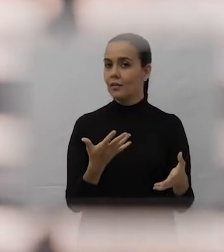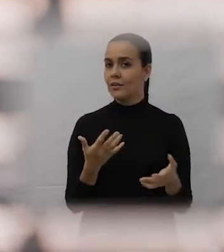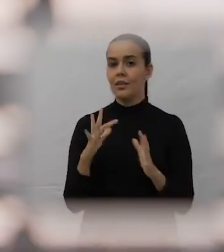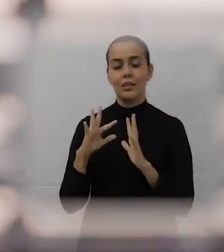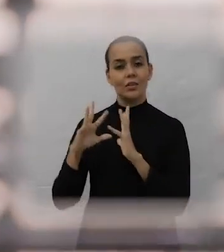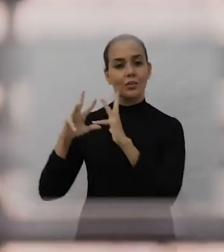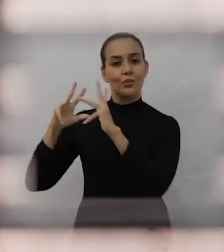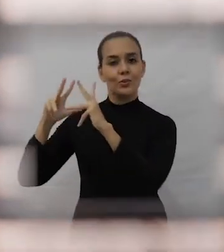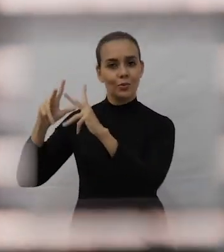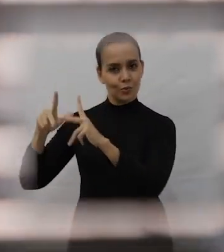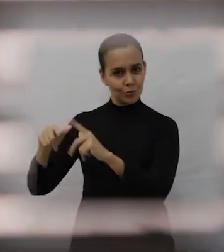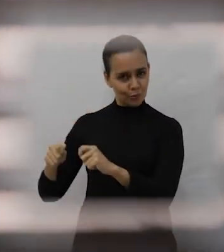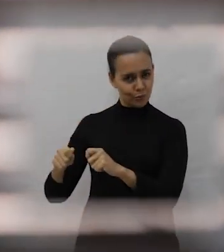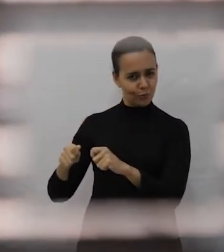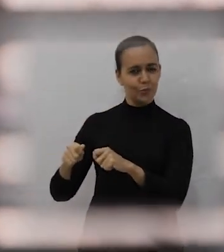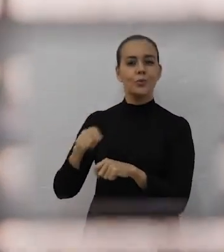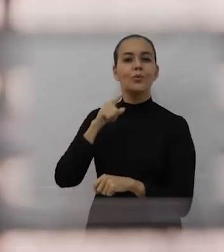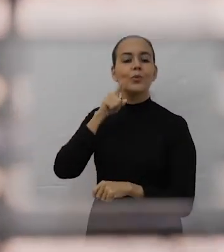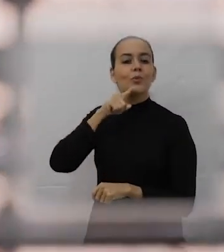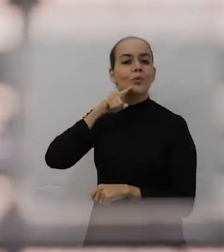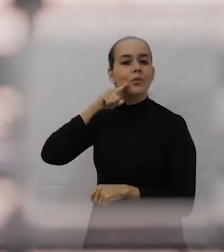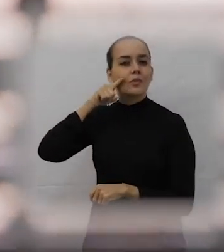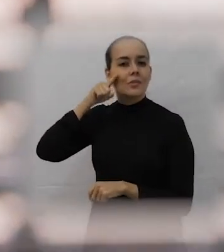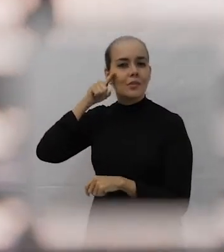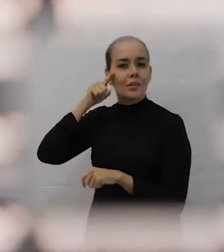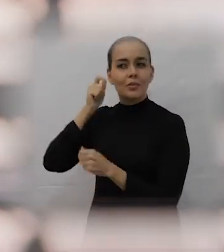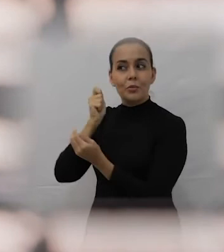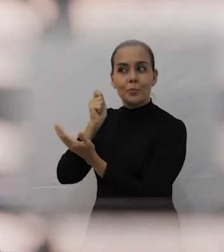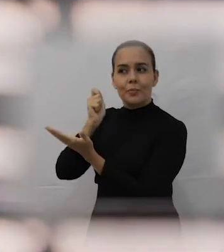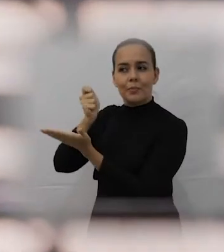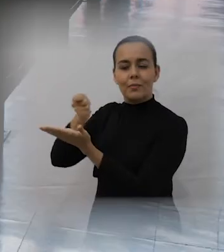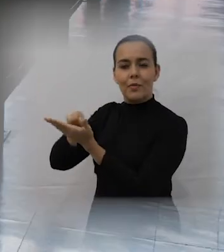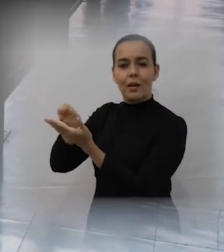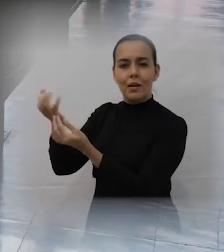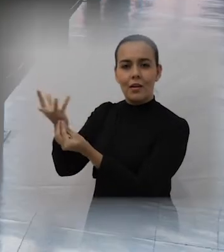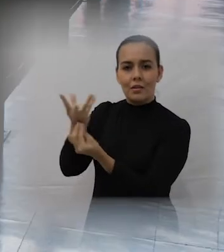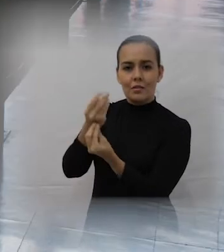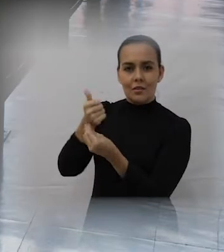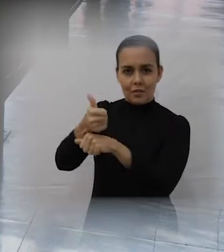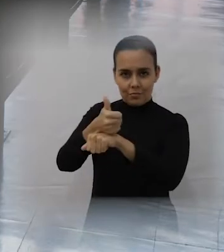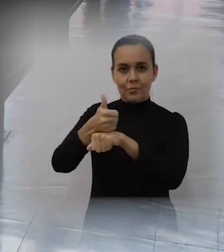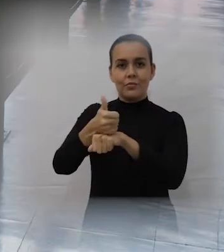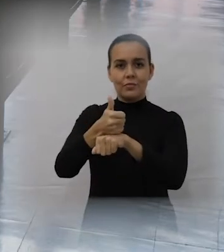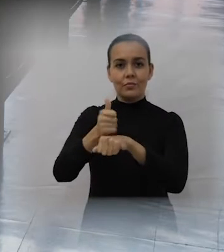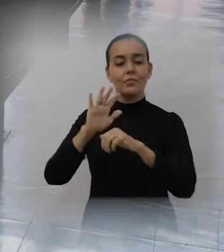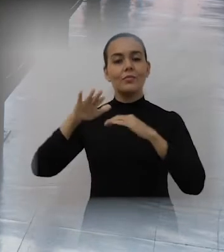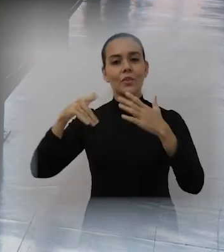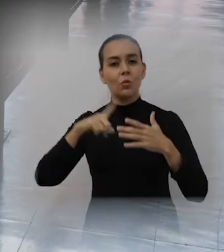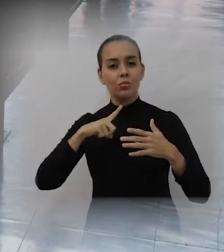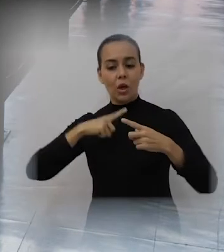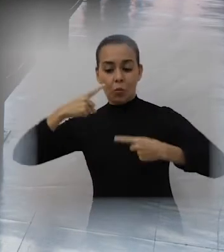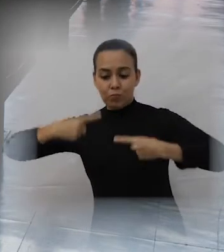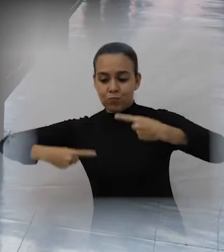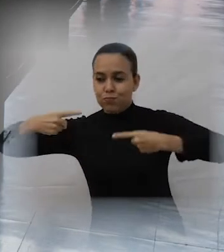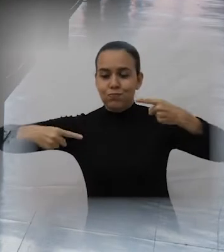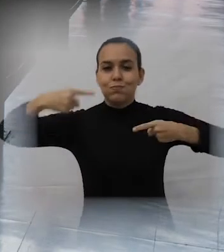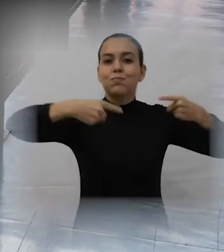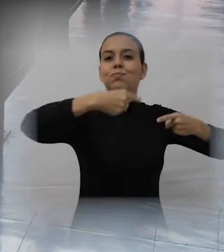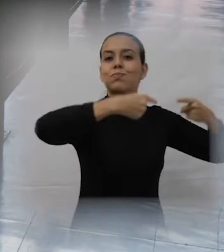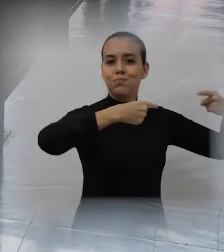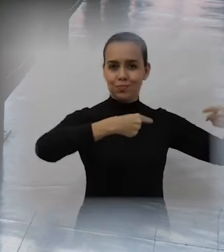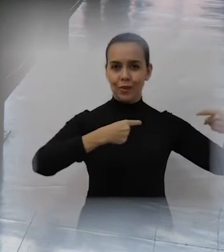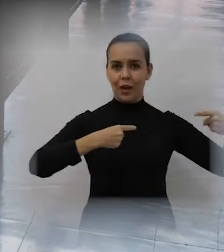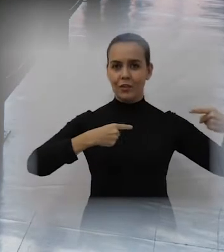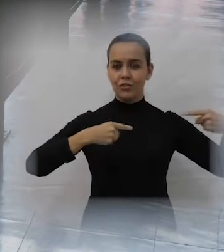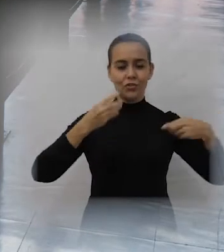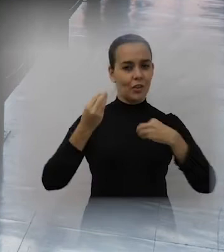esse soft power faz parte do jogo geopolítico internacional e eu vejo como uma forma de no mínimo balancear um